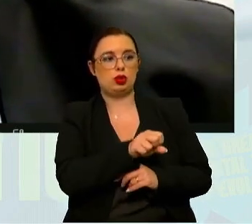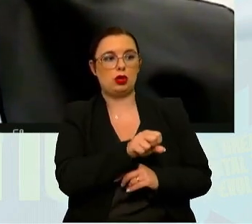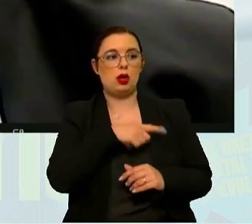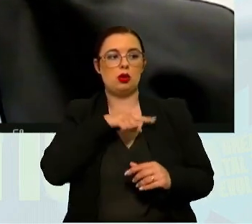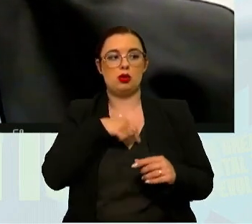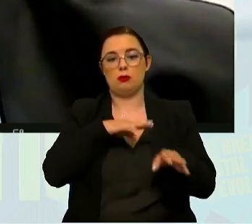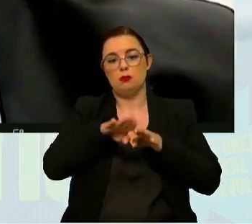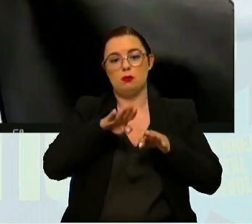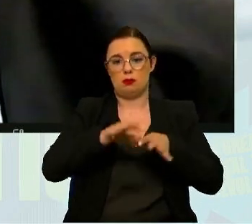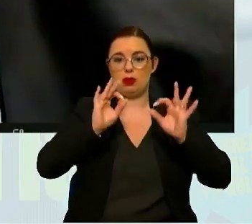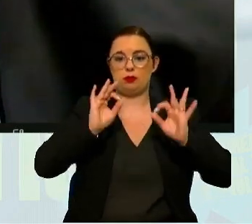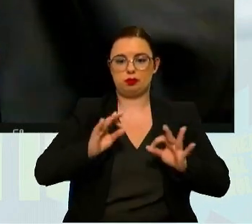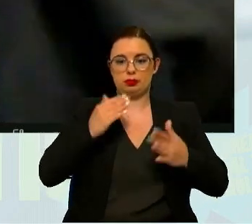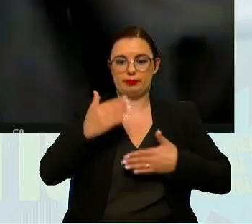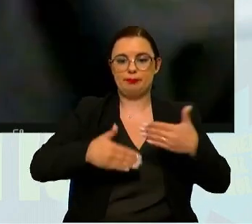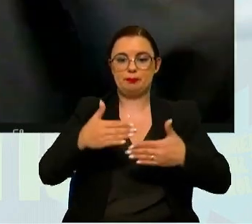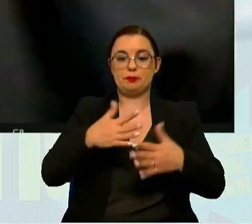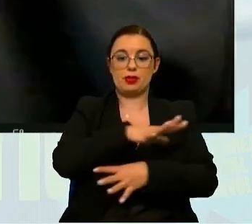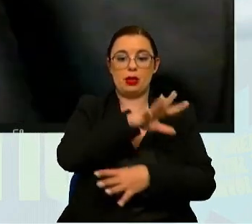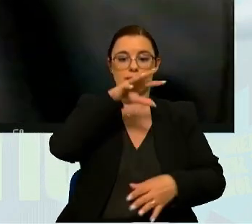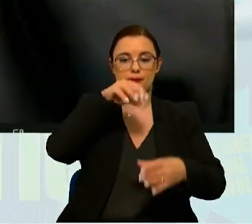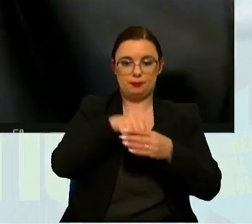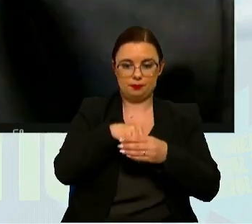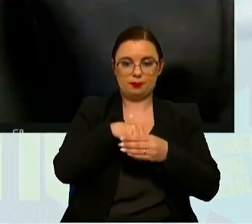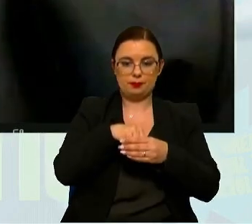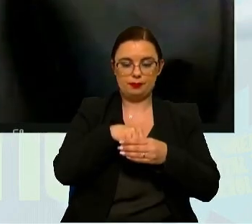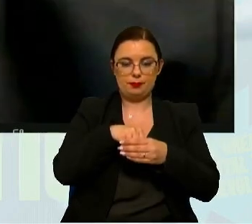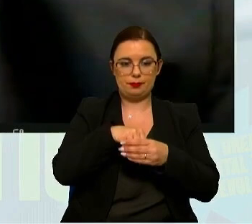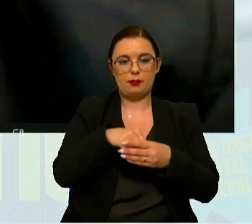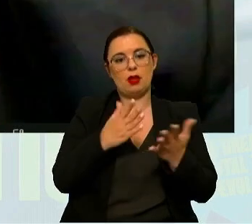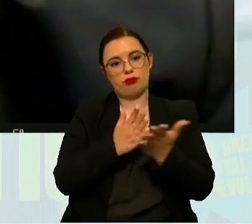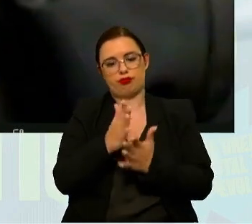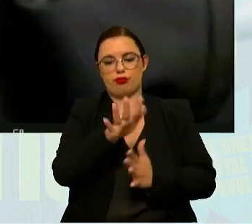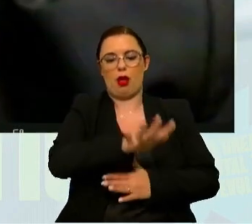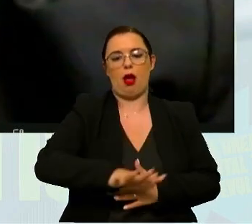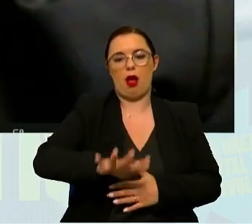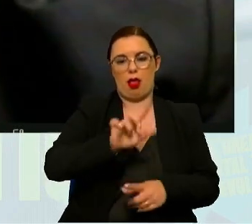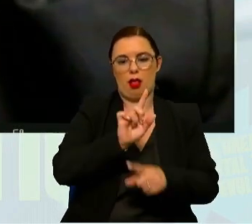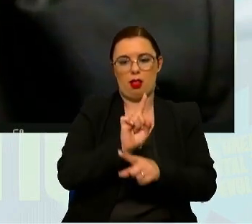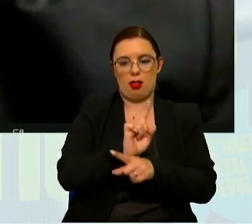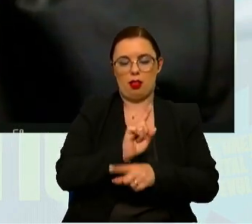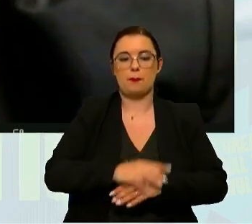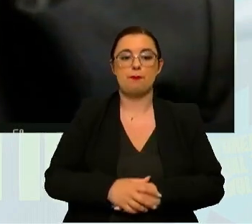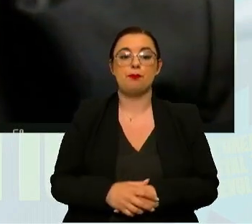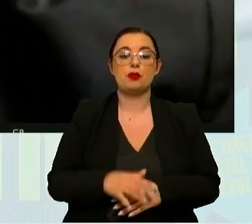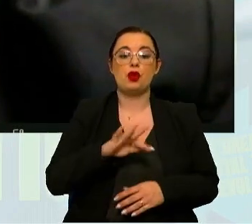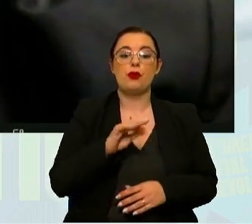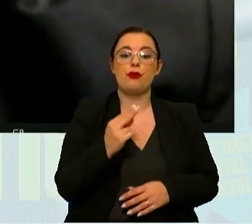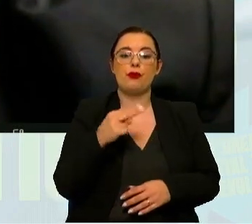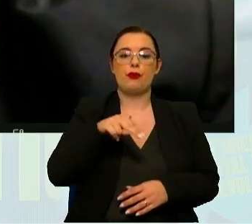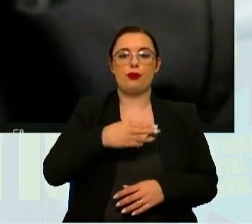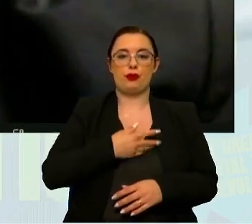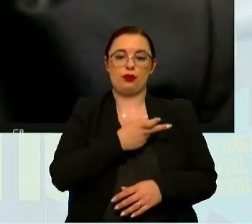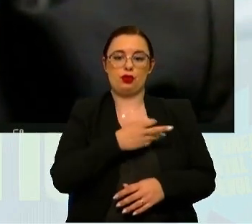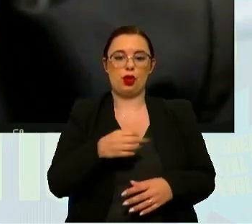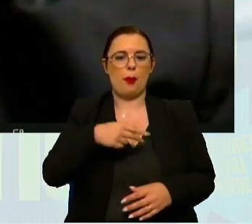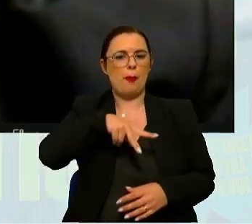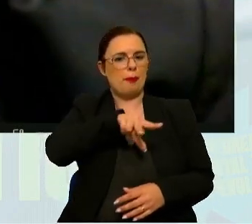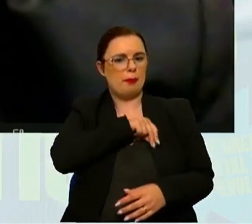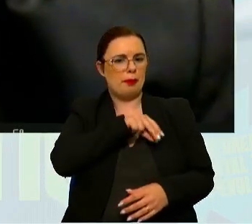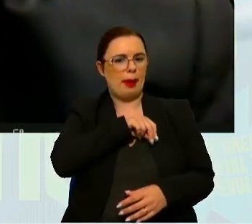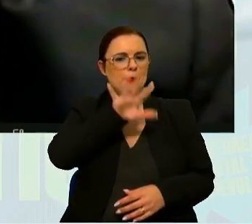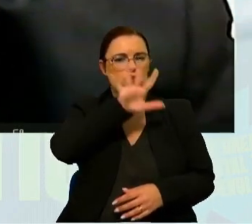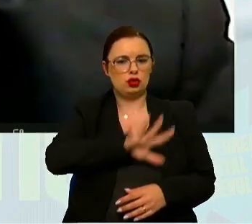a pomos em prática de forma inclusiva e que mantendo a integridade do território. O Fundão tem ganho vários prémios nacionais e